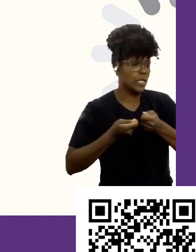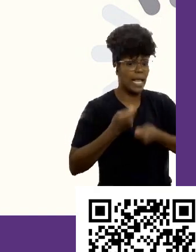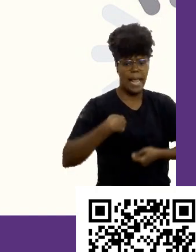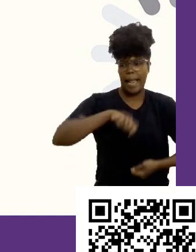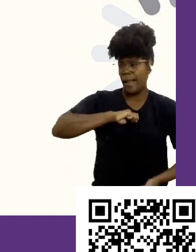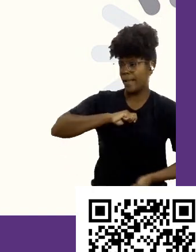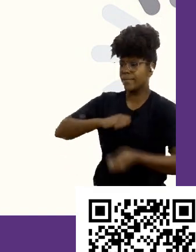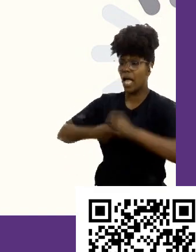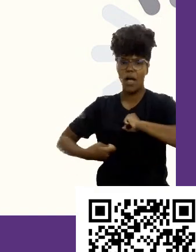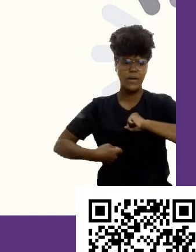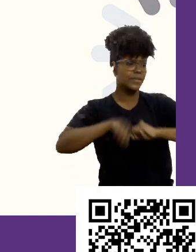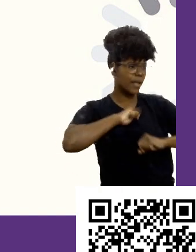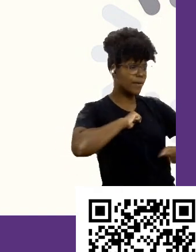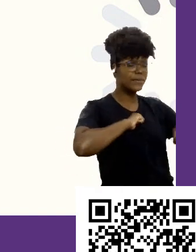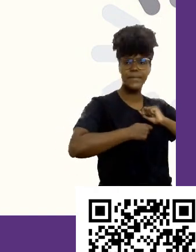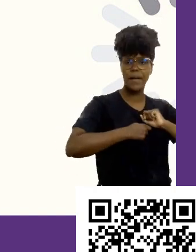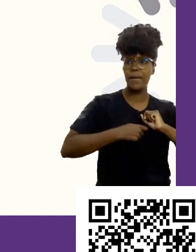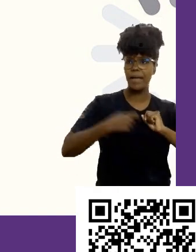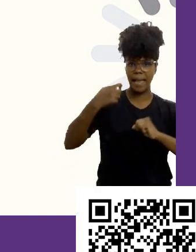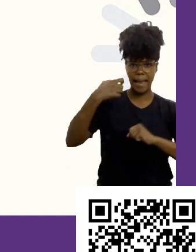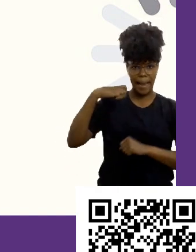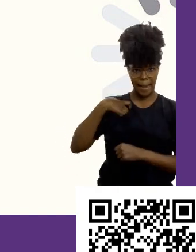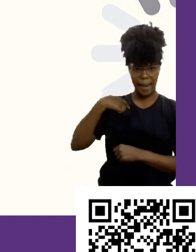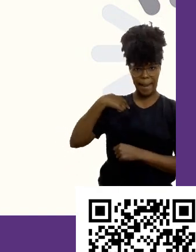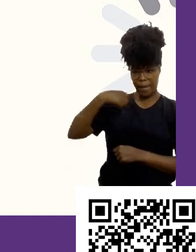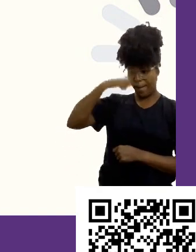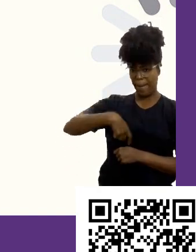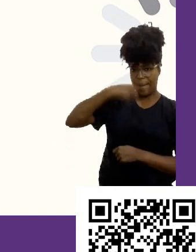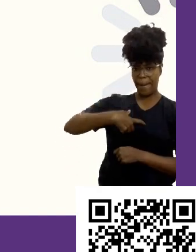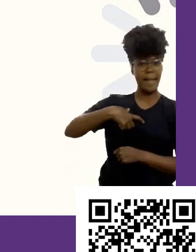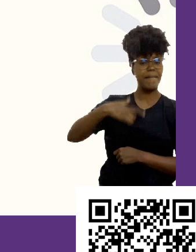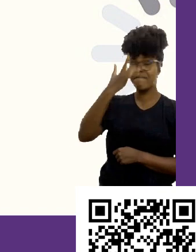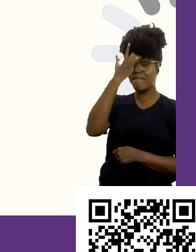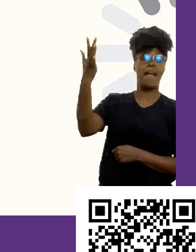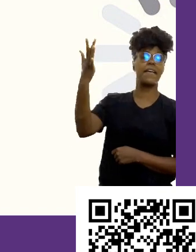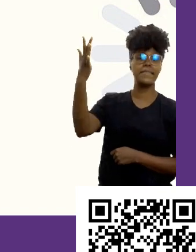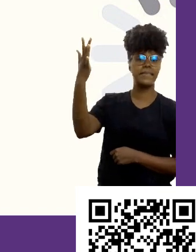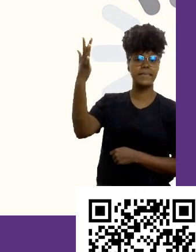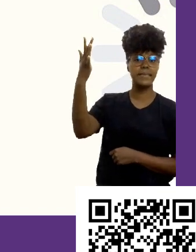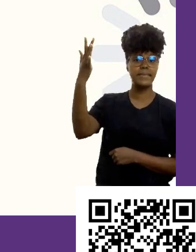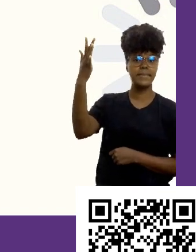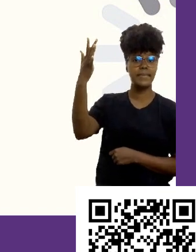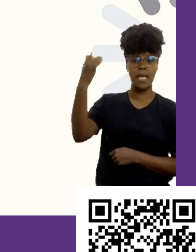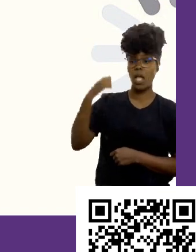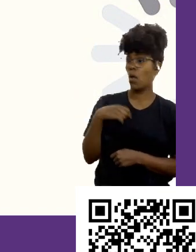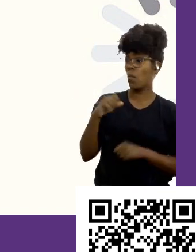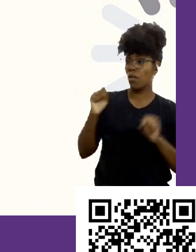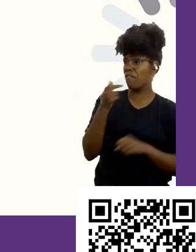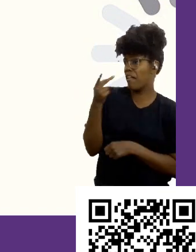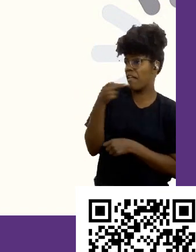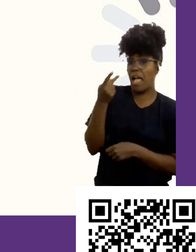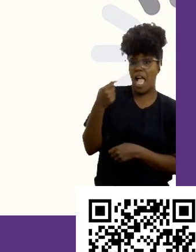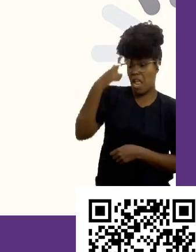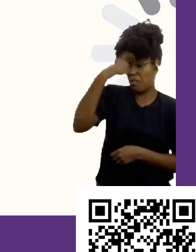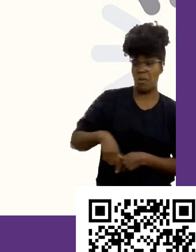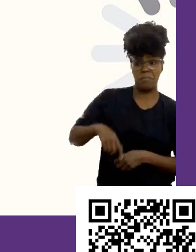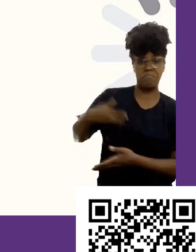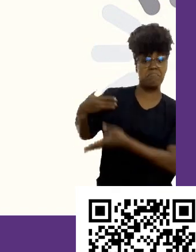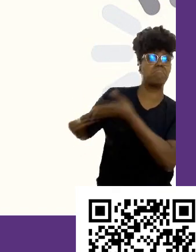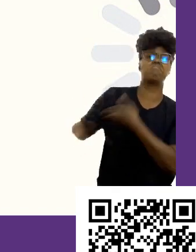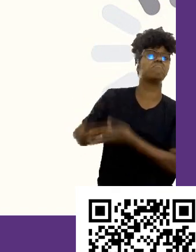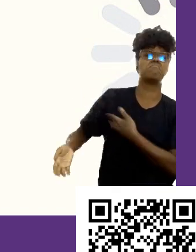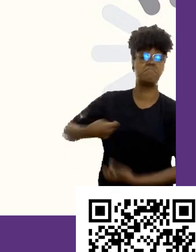sou. Gente, eu sou é a coisa mais fácil do mundo de alguém se autoafirmar. Eu posso dizer agora que eu sou qualquer coisa.